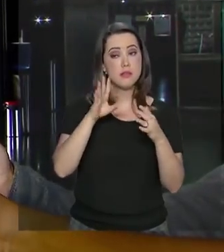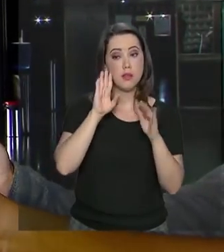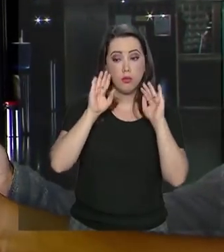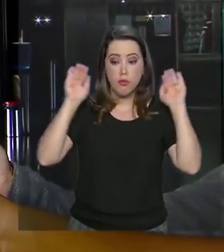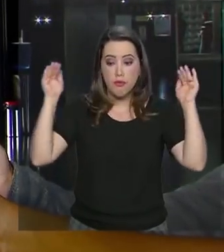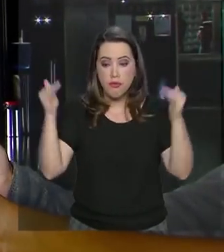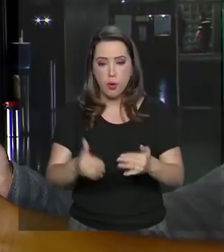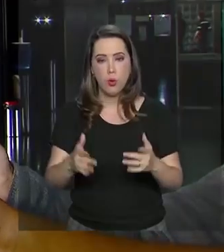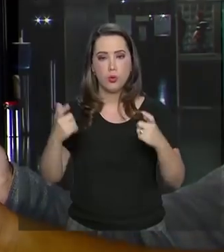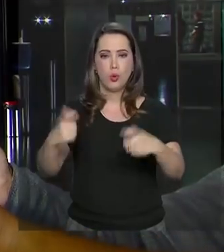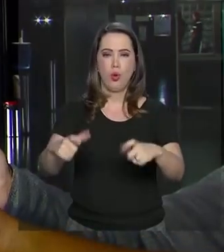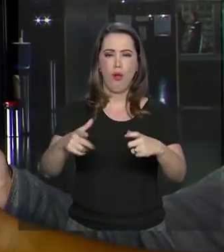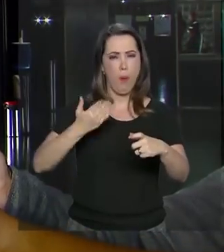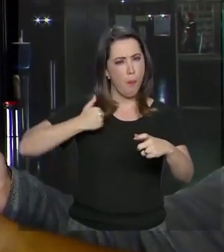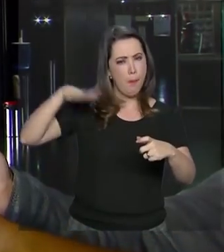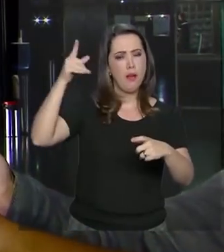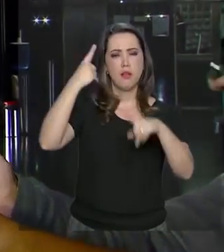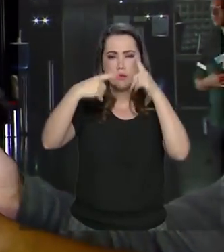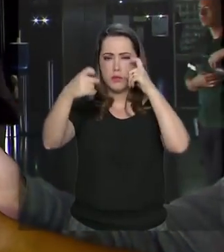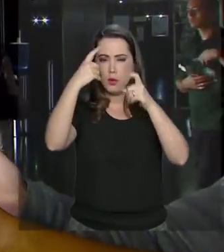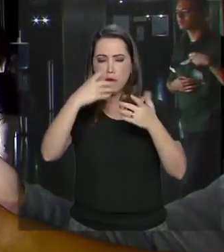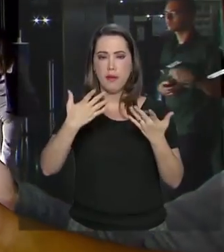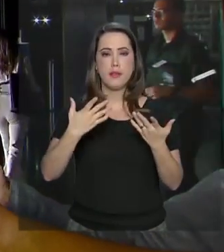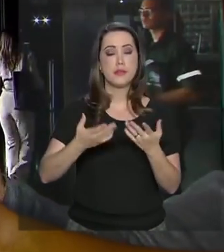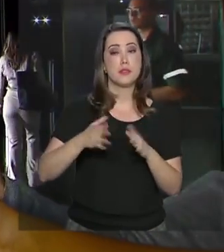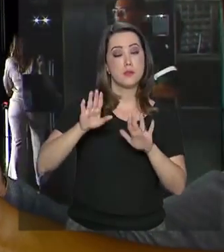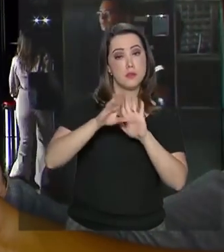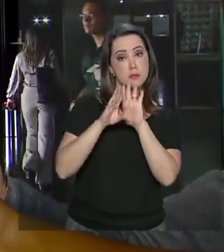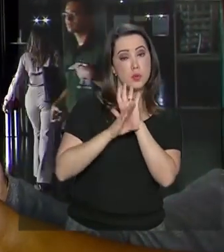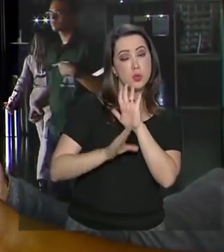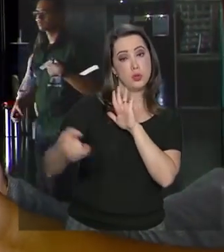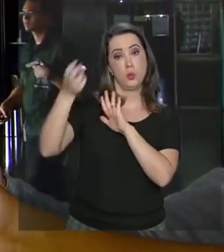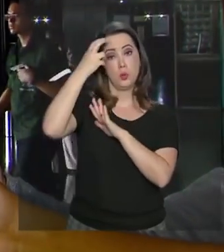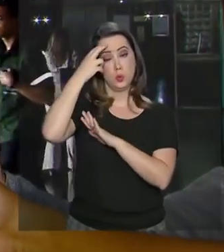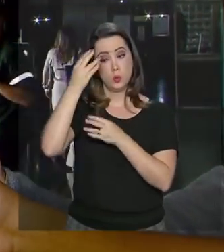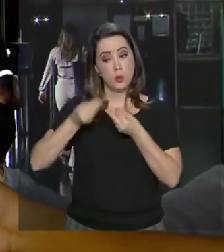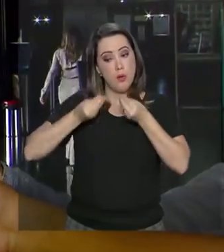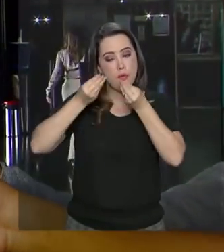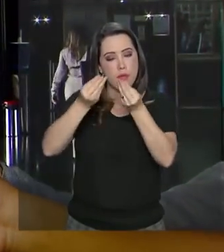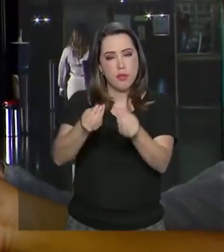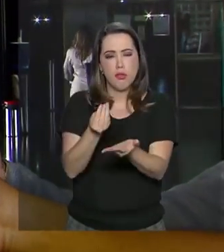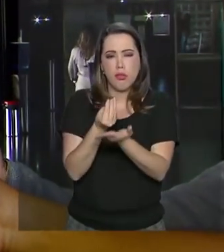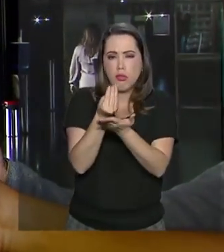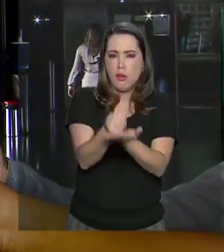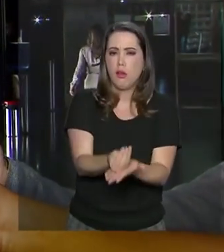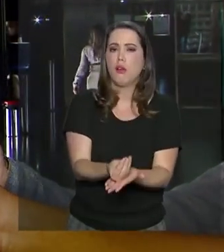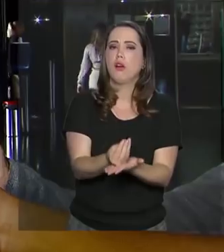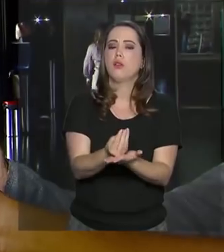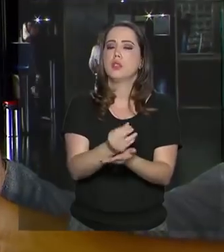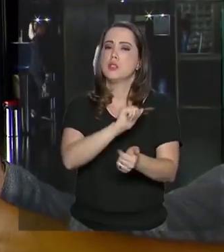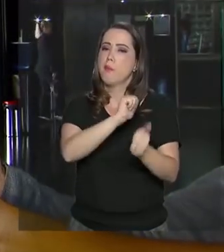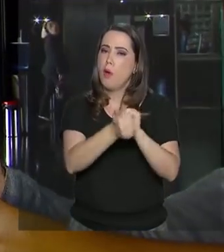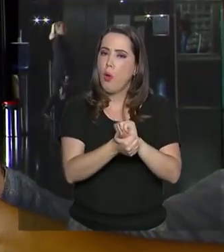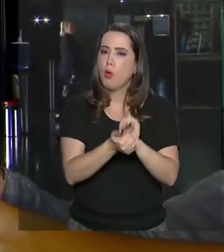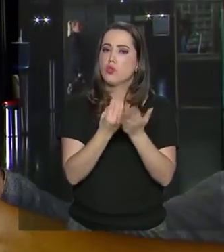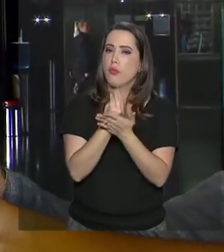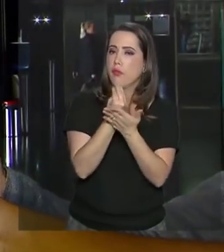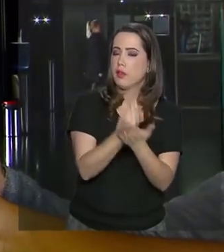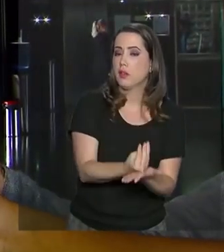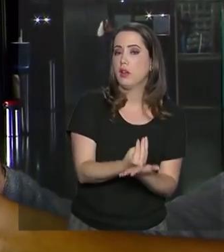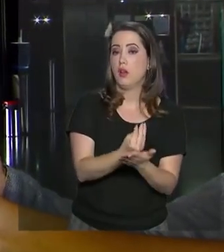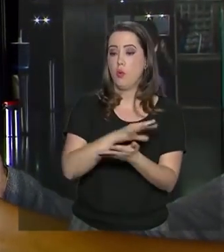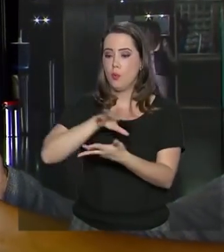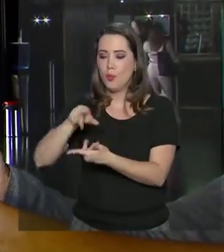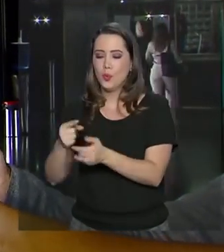específicas, por exemplo, com projetos culturais, projetos esportivos. Isso, a experiência do mundo, mostra que isso reduz muito a